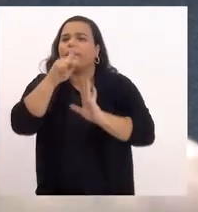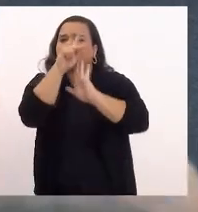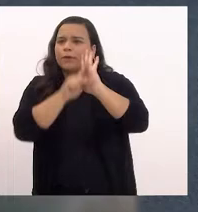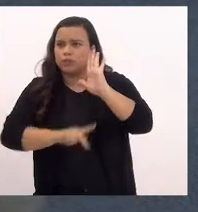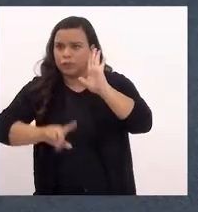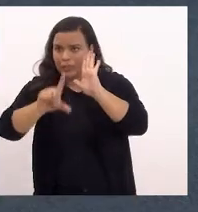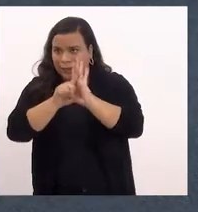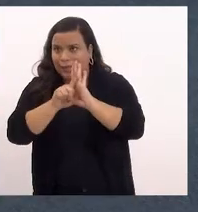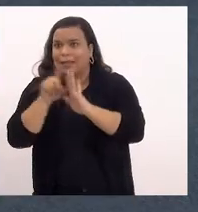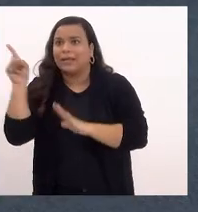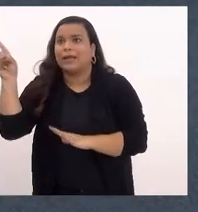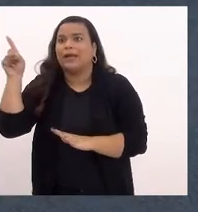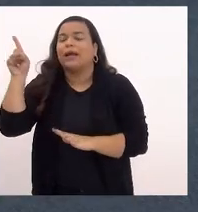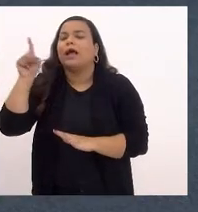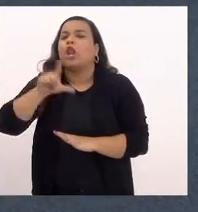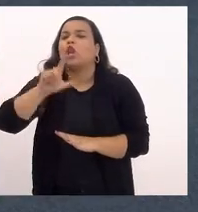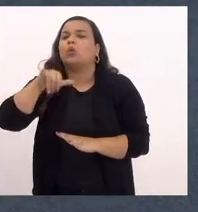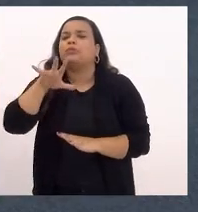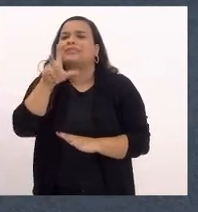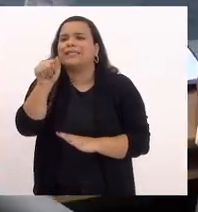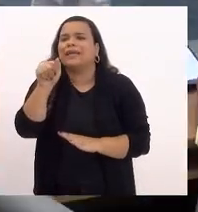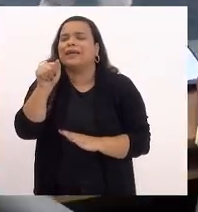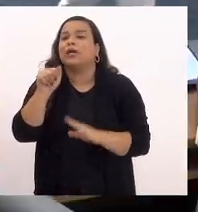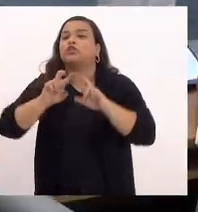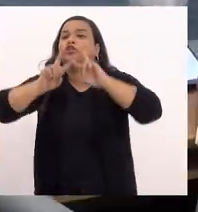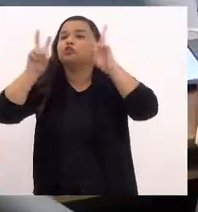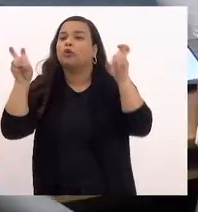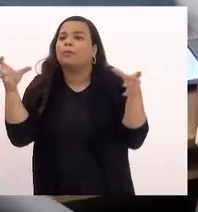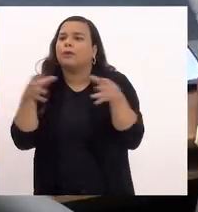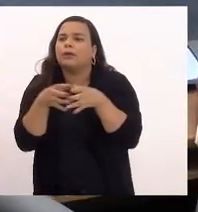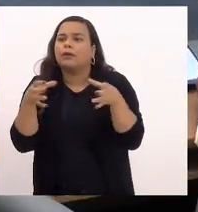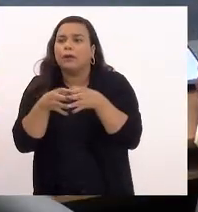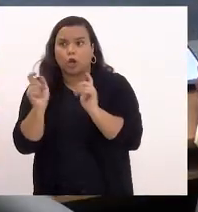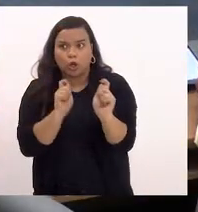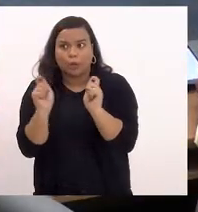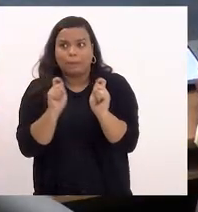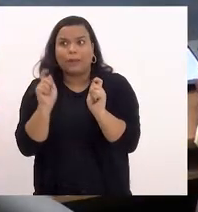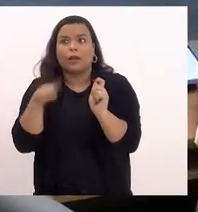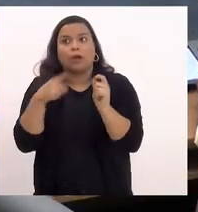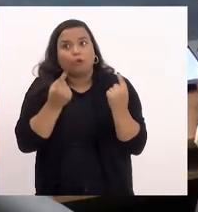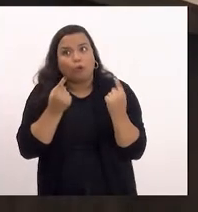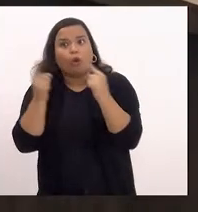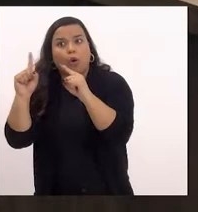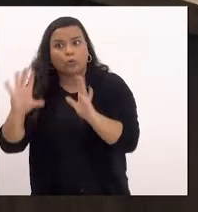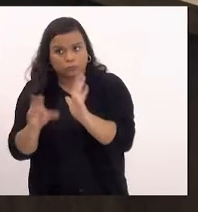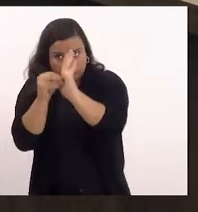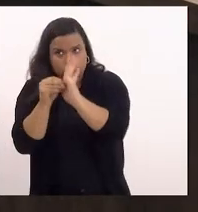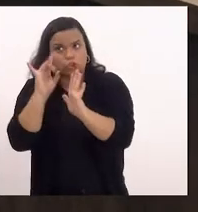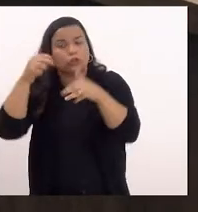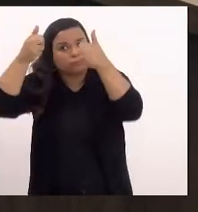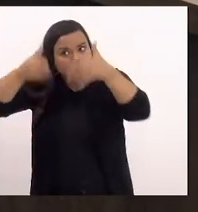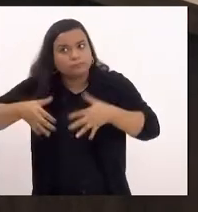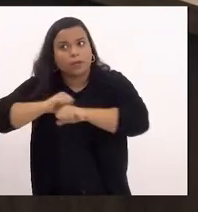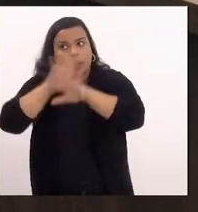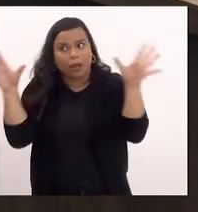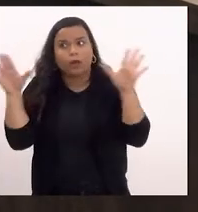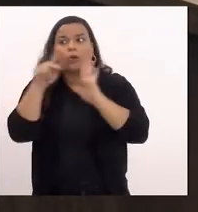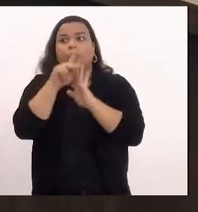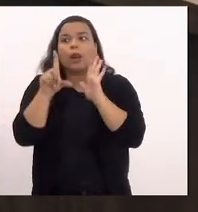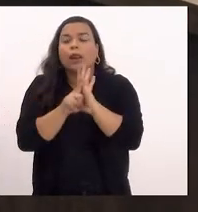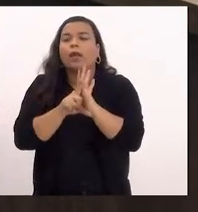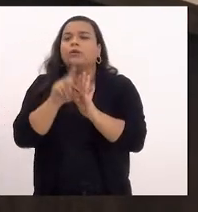Lucinha, o parecer da Comissão de Economia foi contrário às emendas. Só para deixar consignado, o projeto de lei